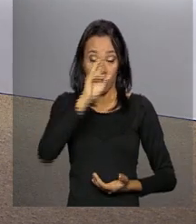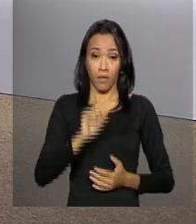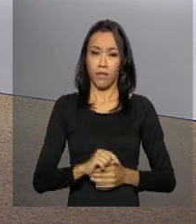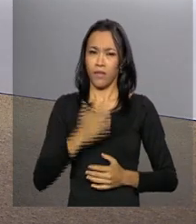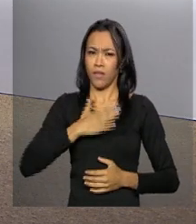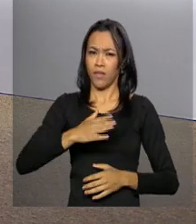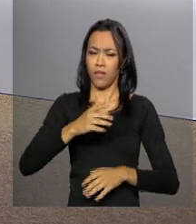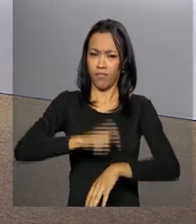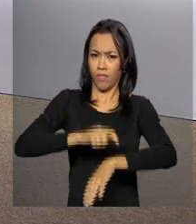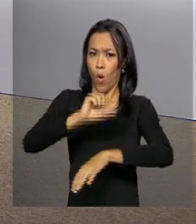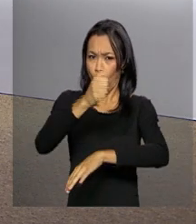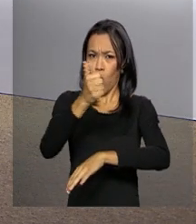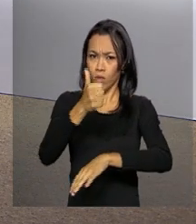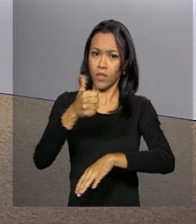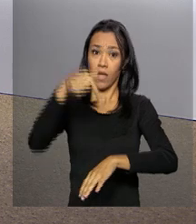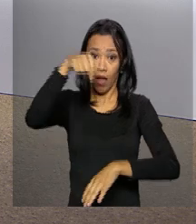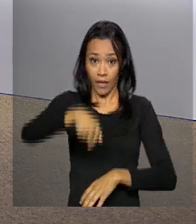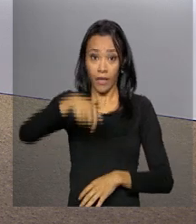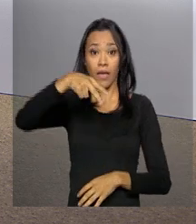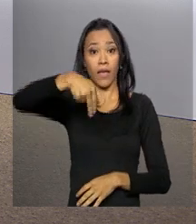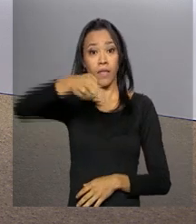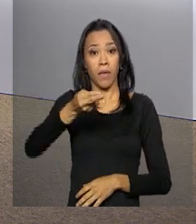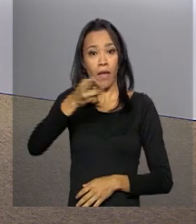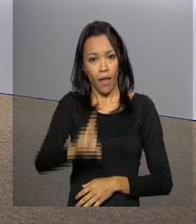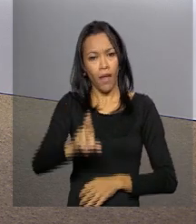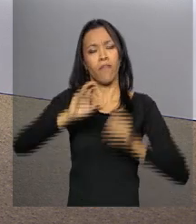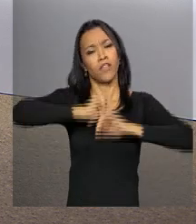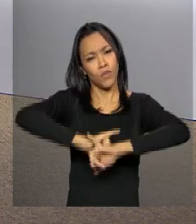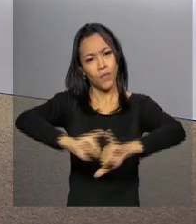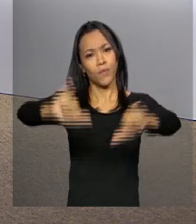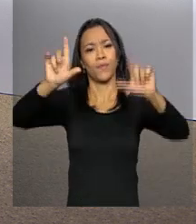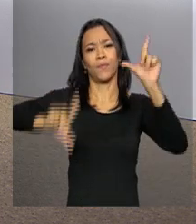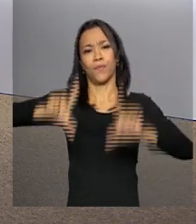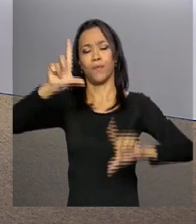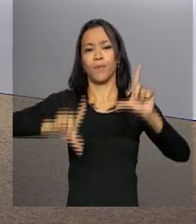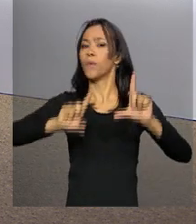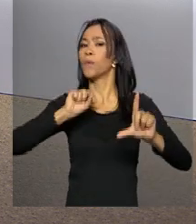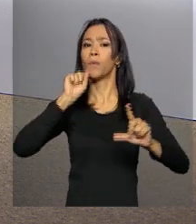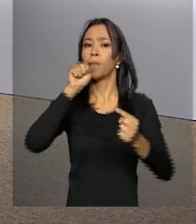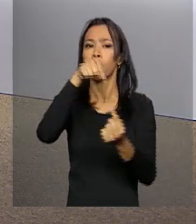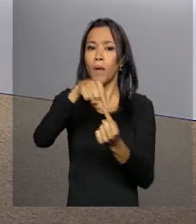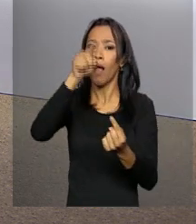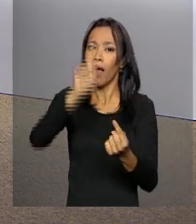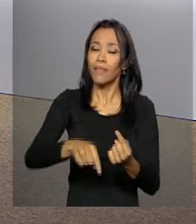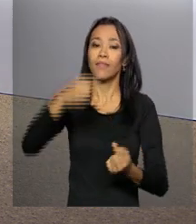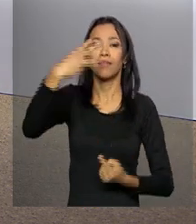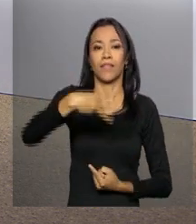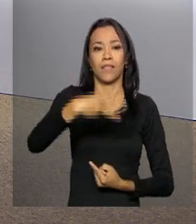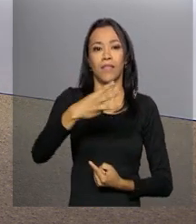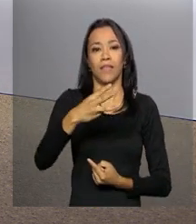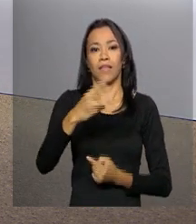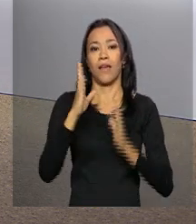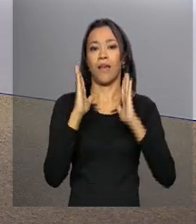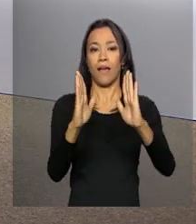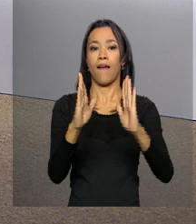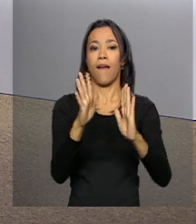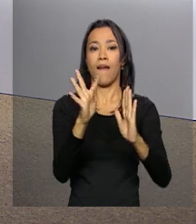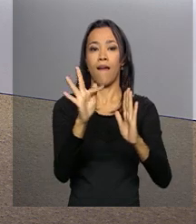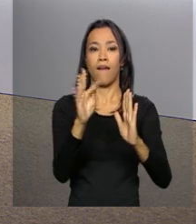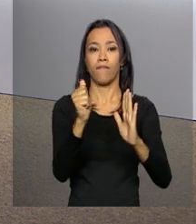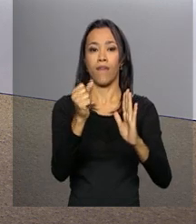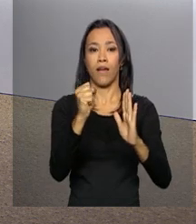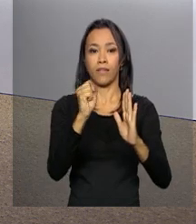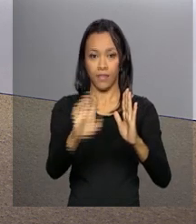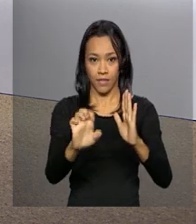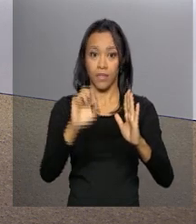logo mais às 11 horas, a NBR transmite ao vivo essa cerimônia de divulgação da terceira fase do plano de combate de